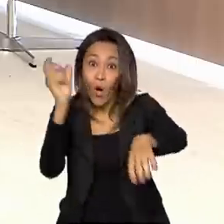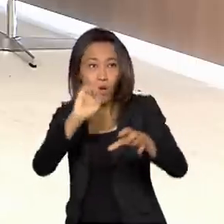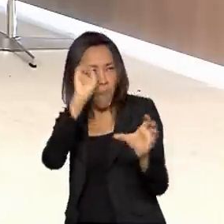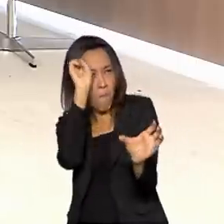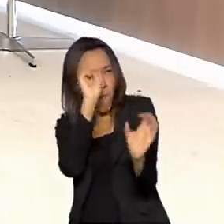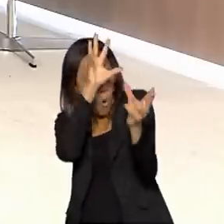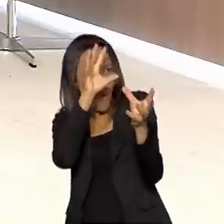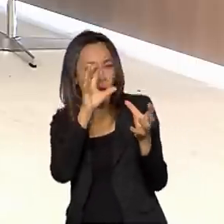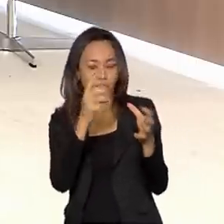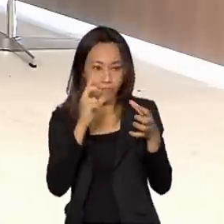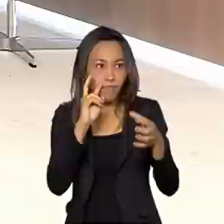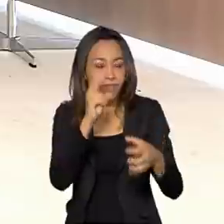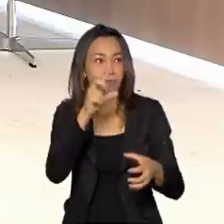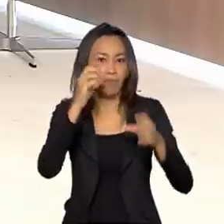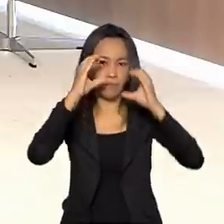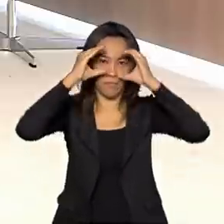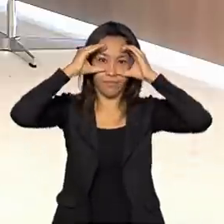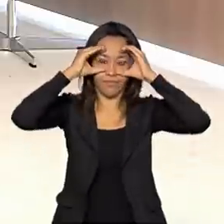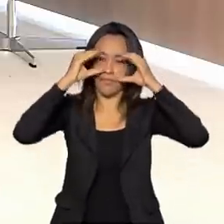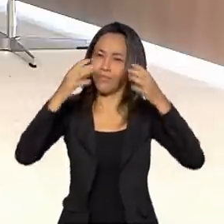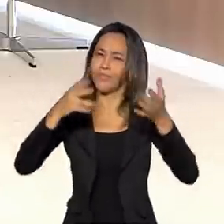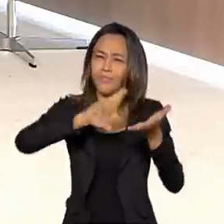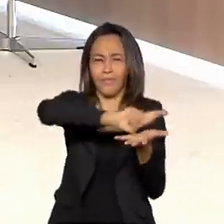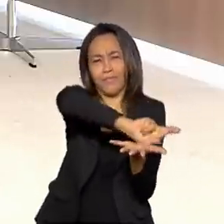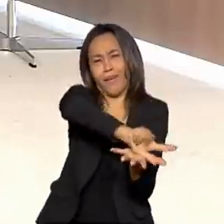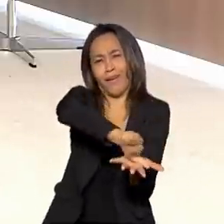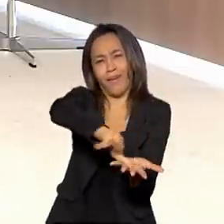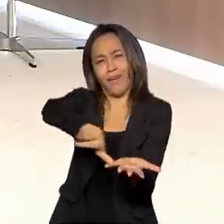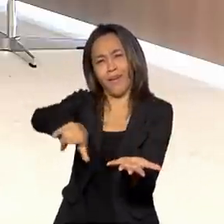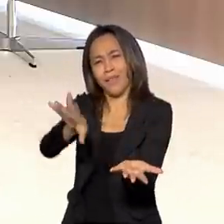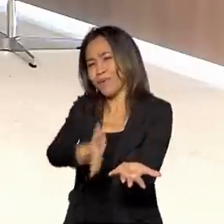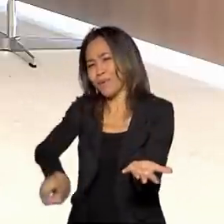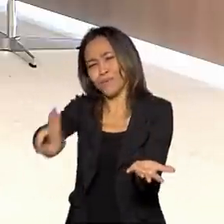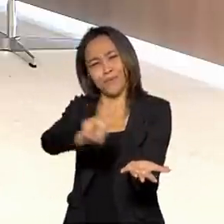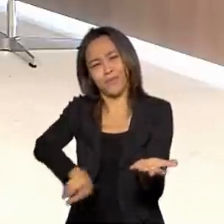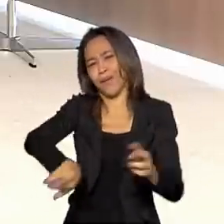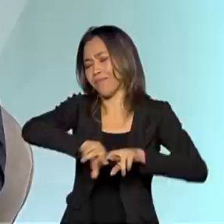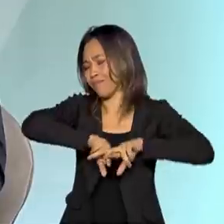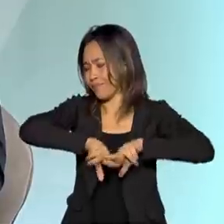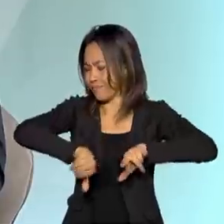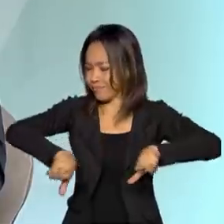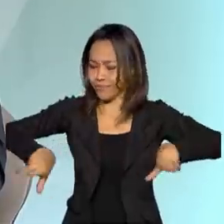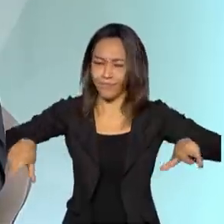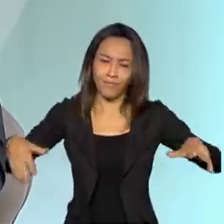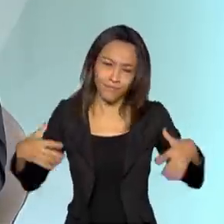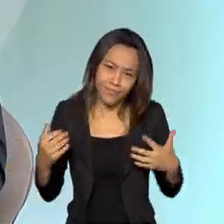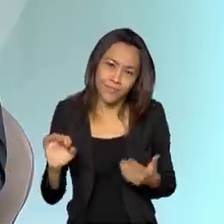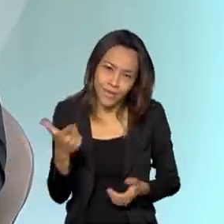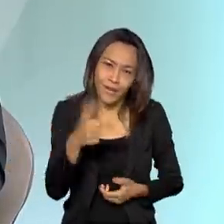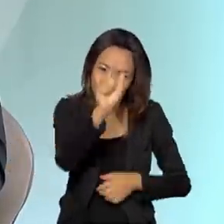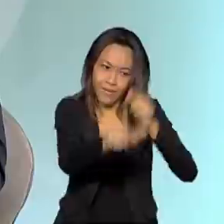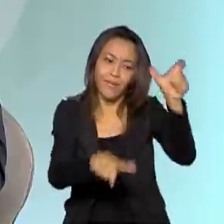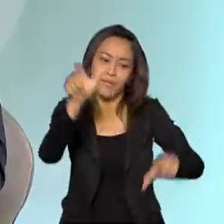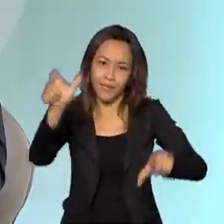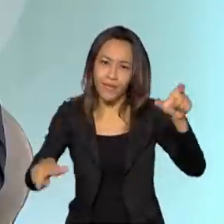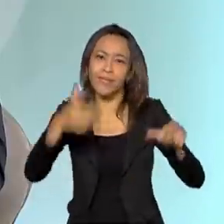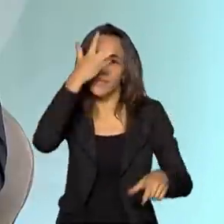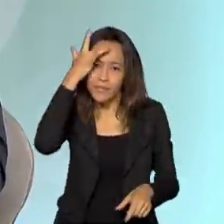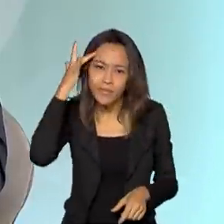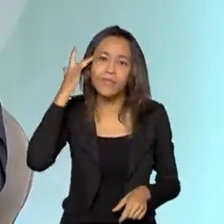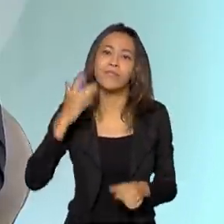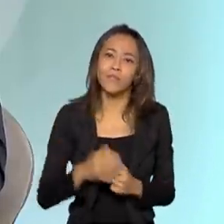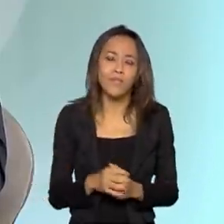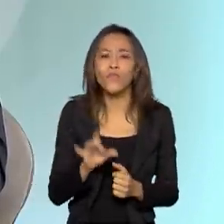ela está acontecendo. Mas, enfim, são inúmeras aplicações e possibilidades. E é verdade também que as pessoas nunca utilizam tecnologia